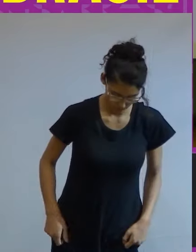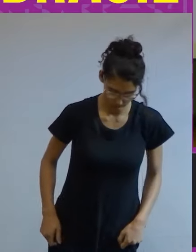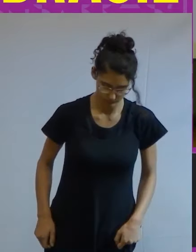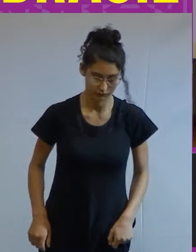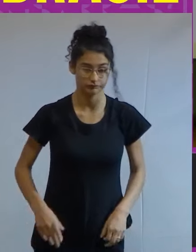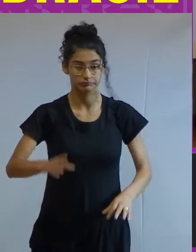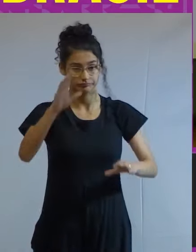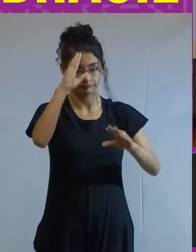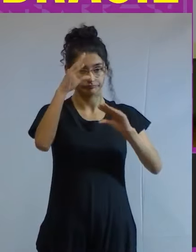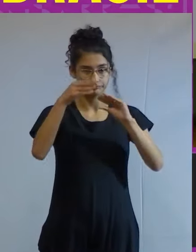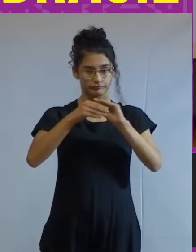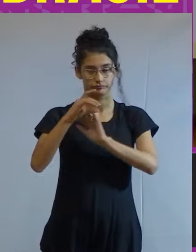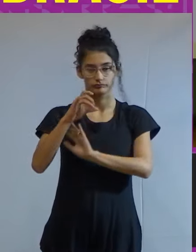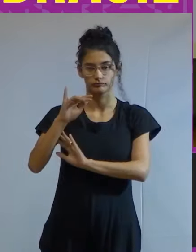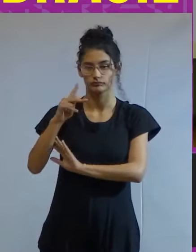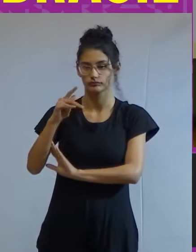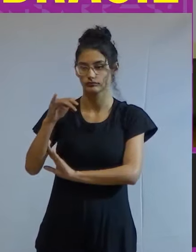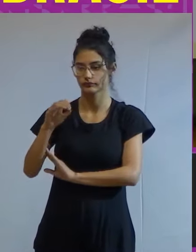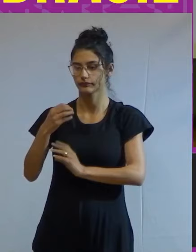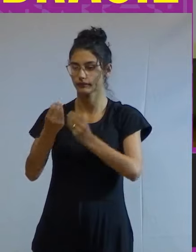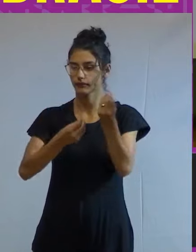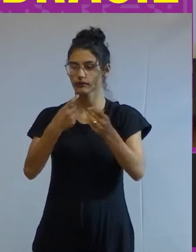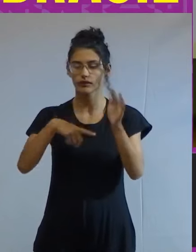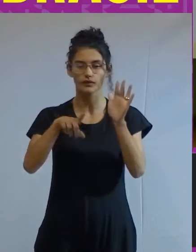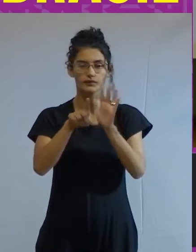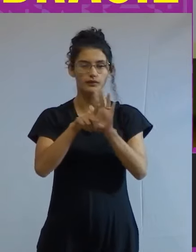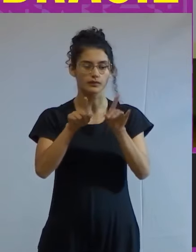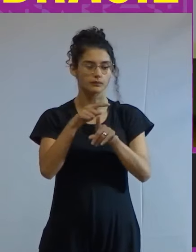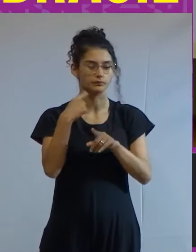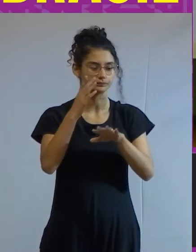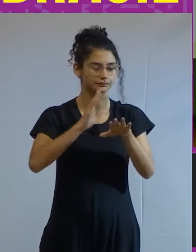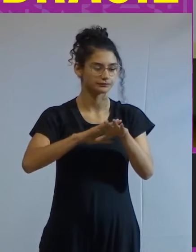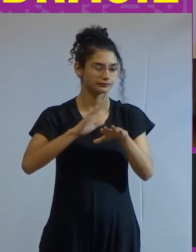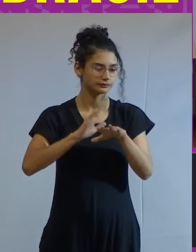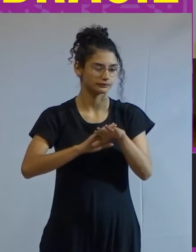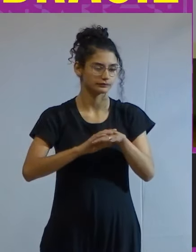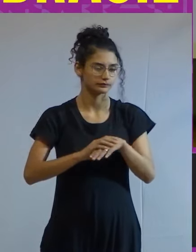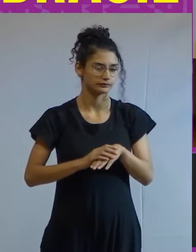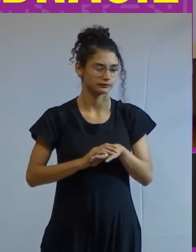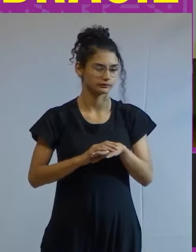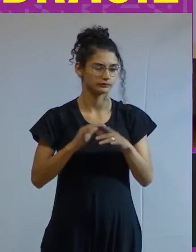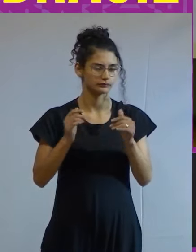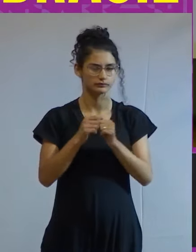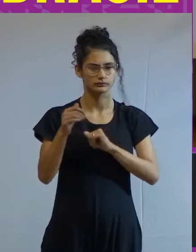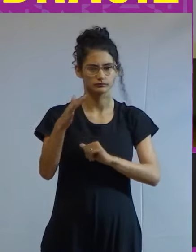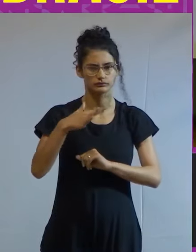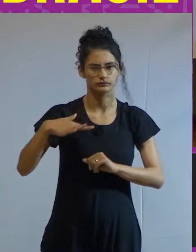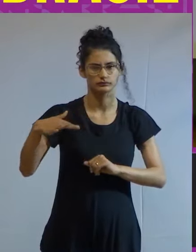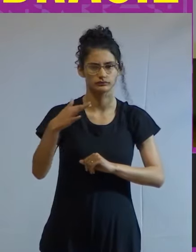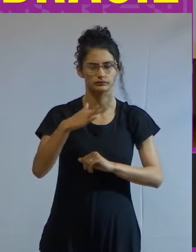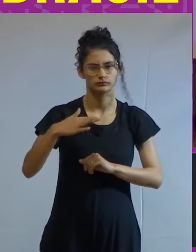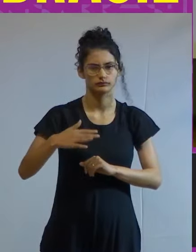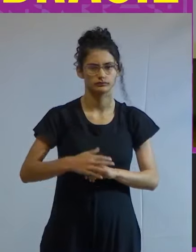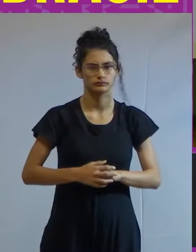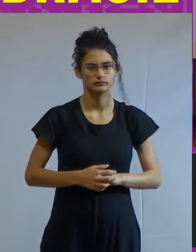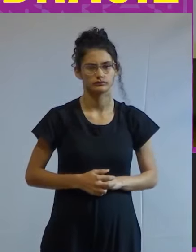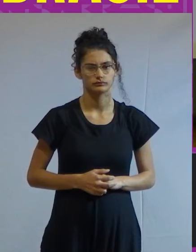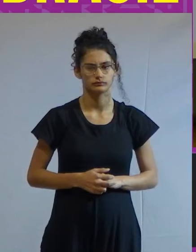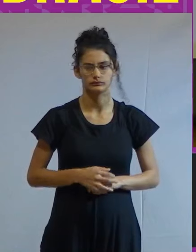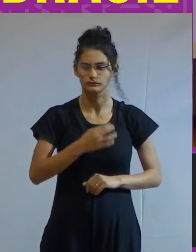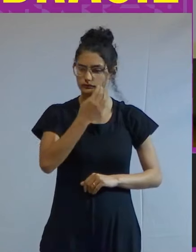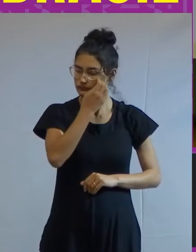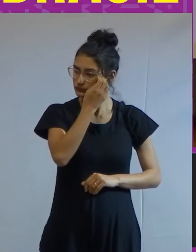do Chico como eu acho também que no caso da Leda a gente está na uma conferência inteira de uma grande glosa